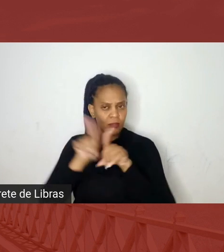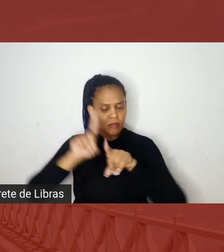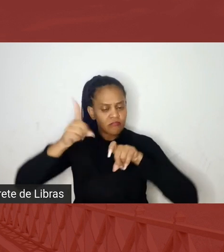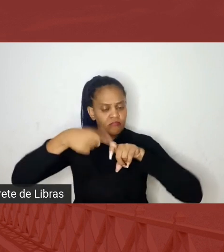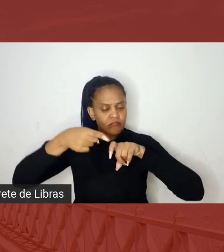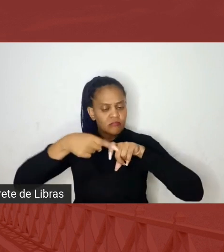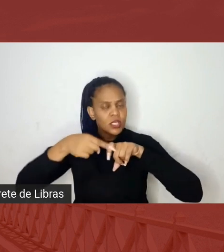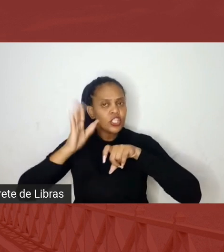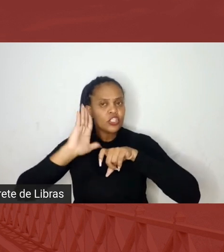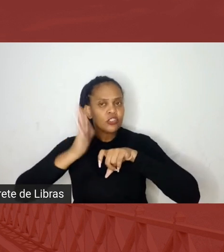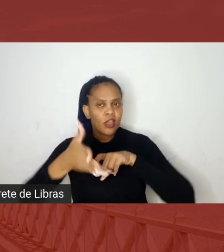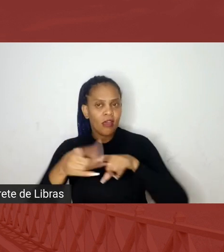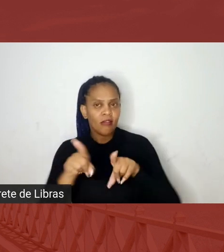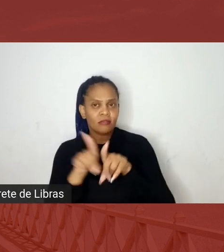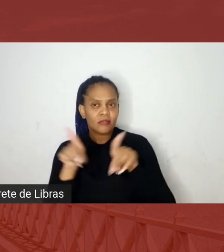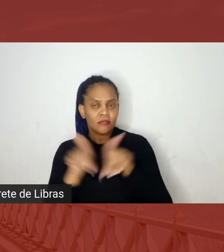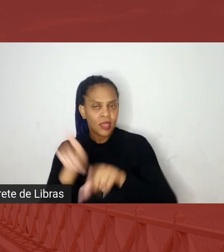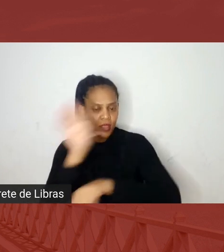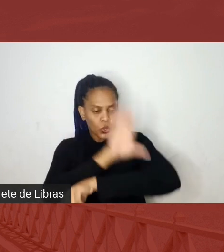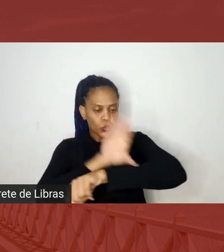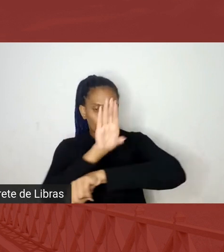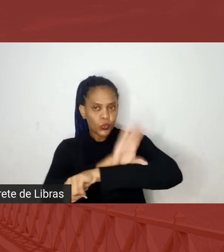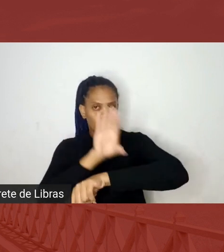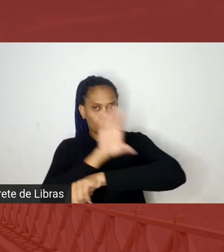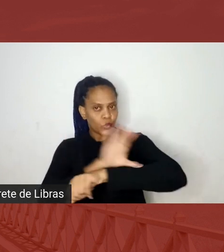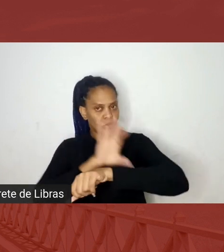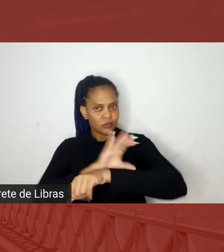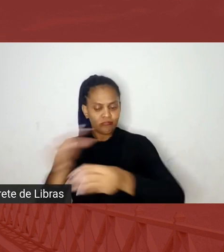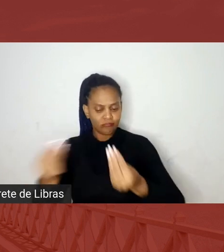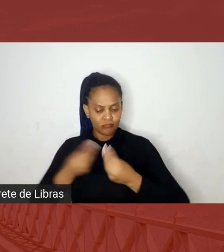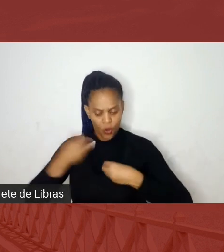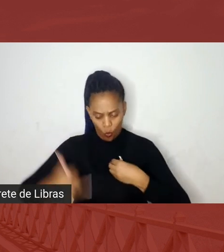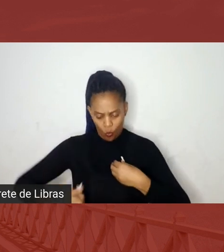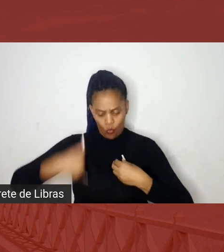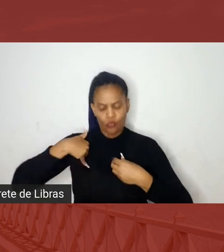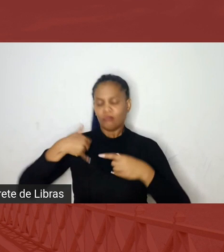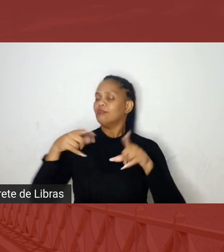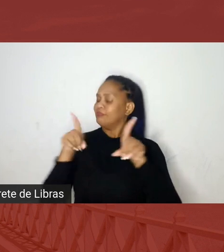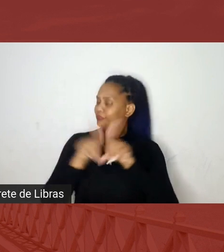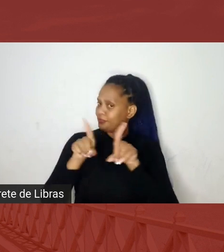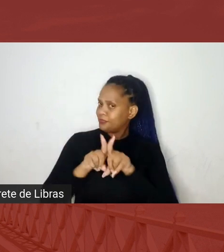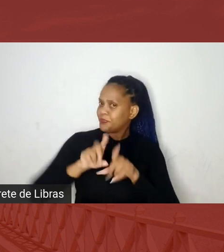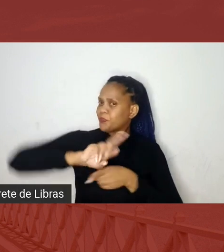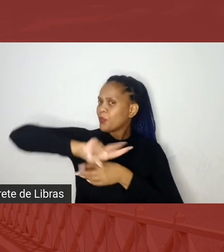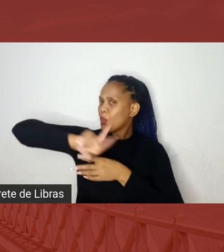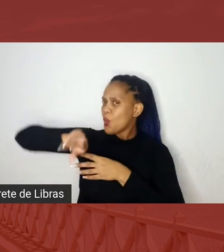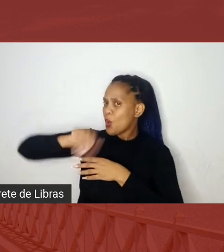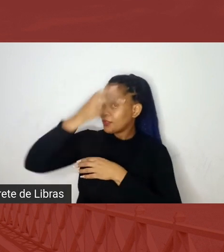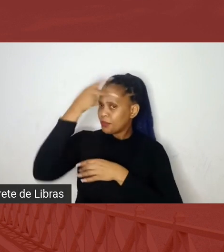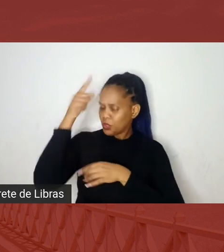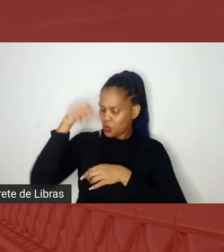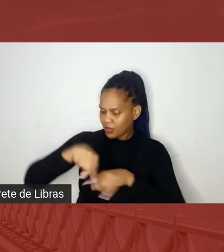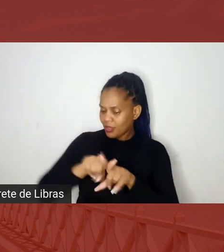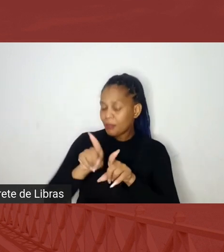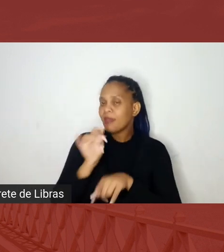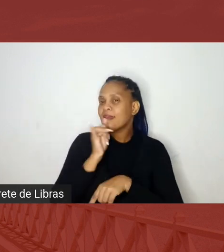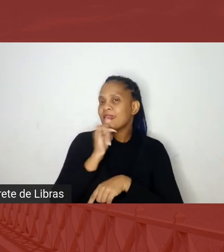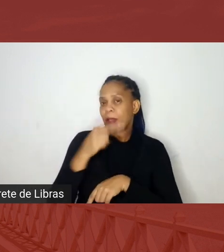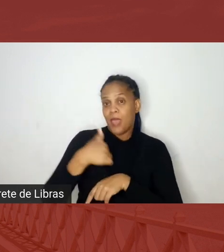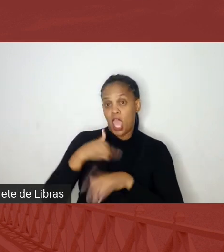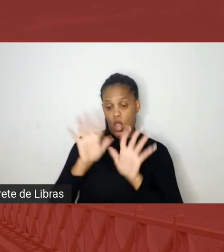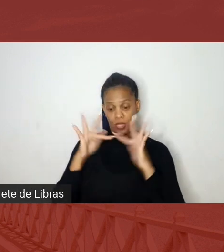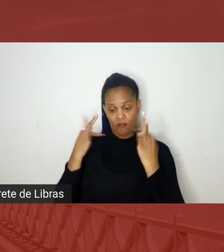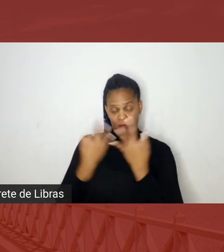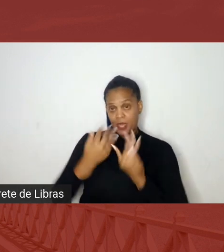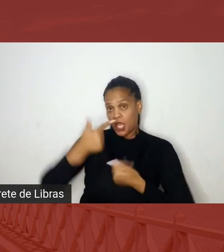nesses cursos, que nos orgulham muito, mais outras pessoas aqui, que, por exemplo, eu da minha família sou a segunda formada,